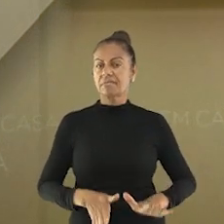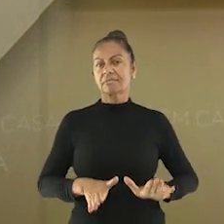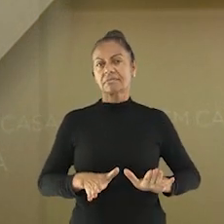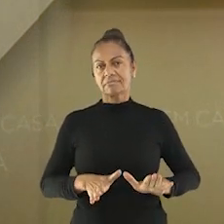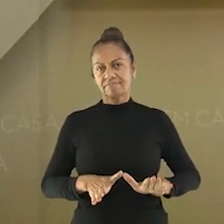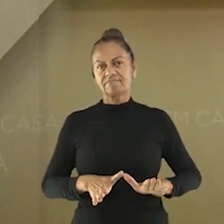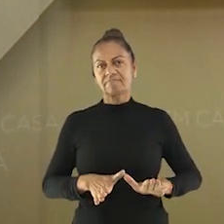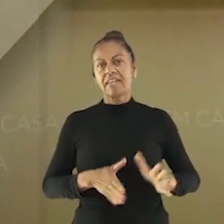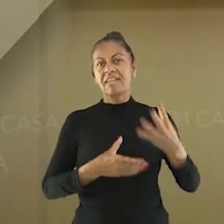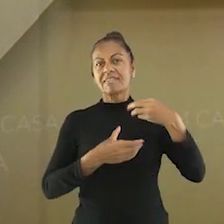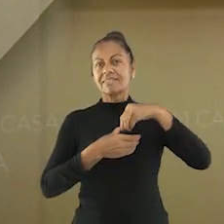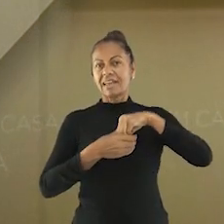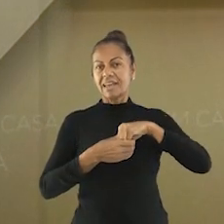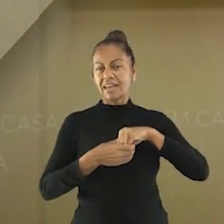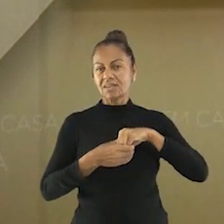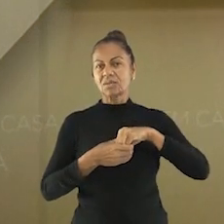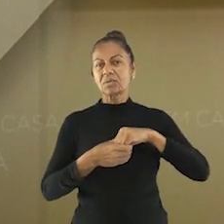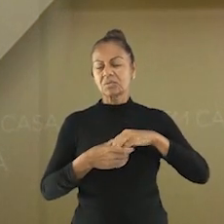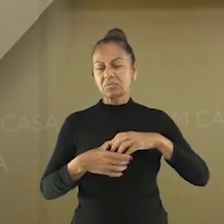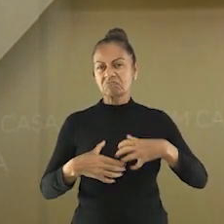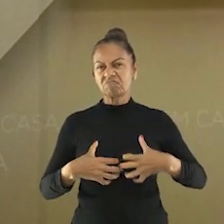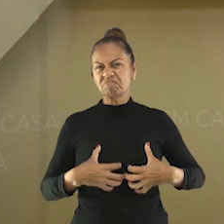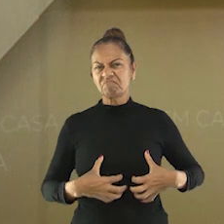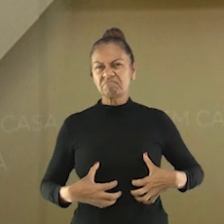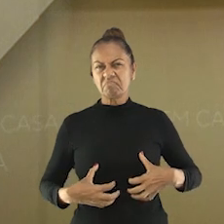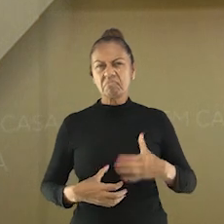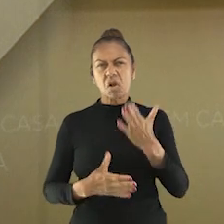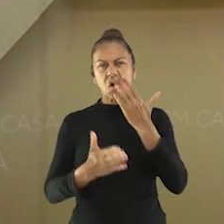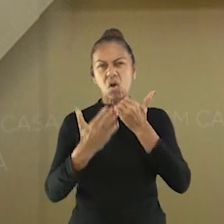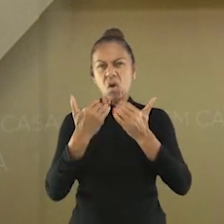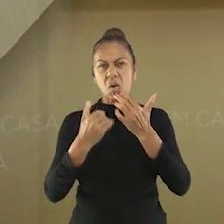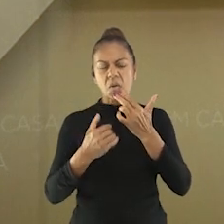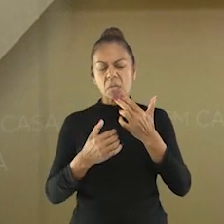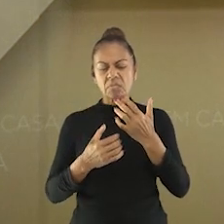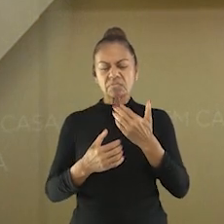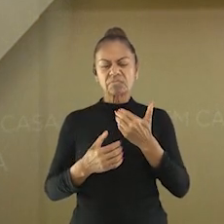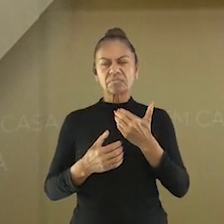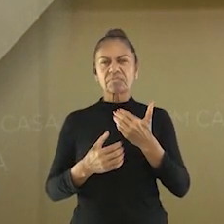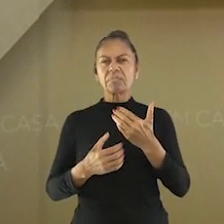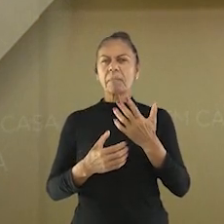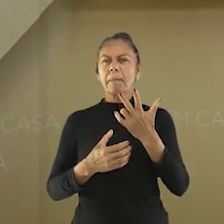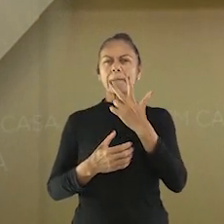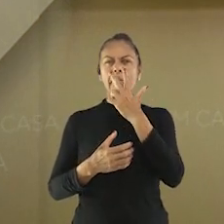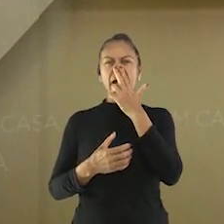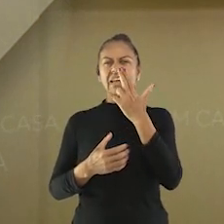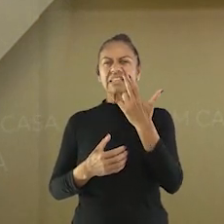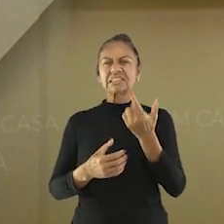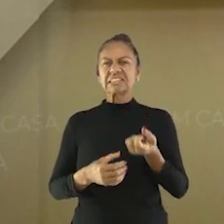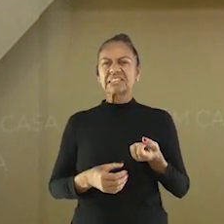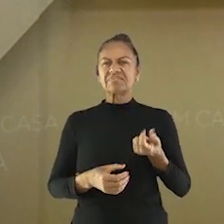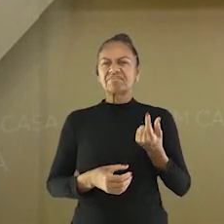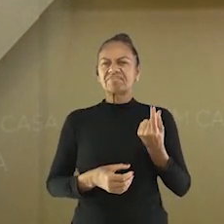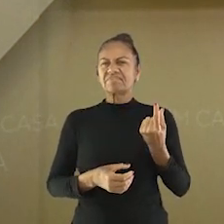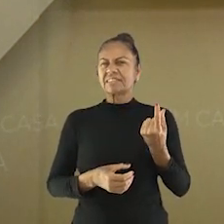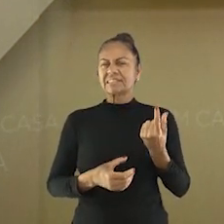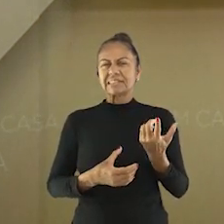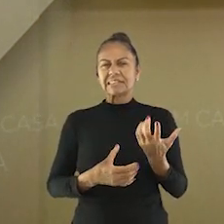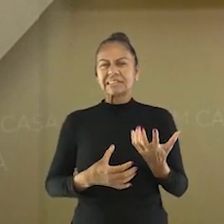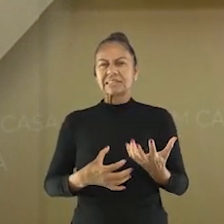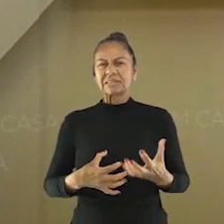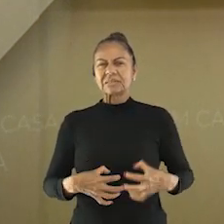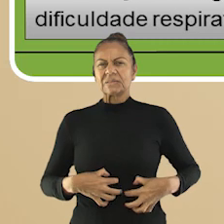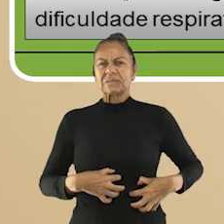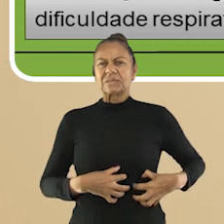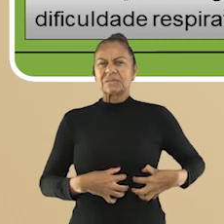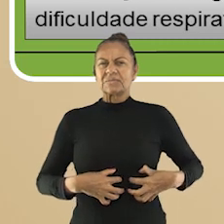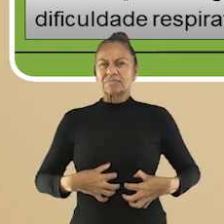Na alergia, o organismo vê certos alimentos como um corpo estranho e produz anticorpos para eliminá-los. Veja só que coisa,